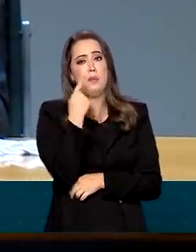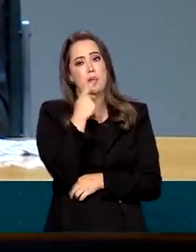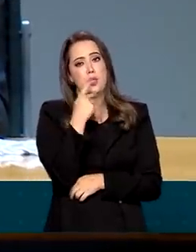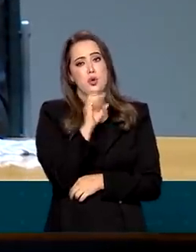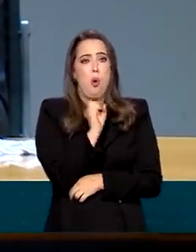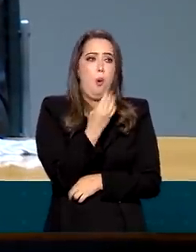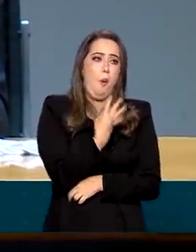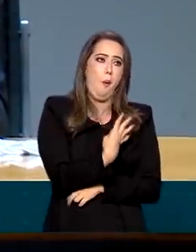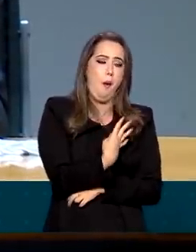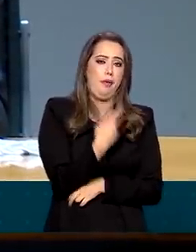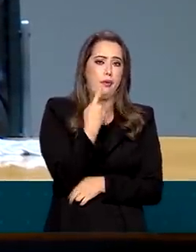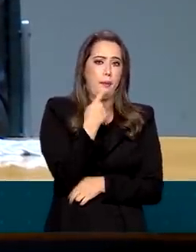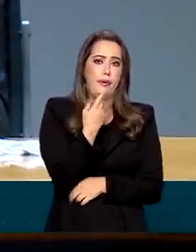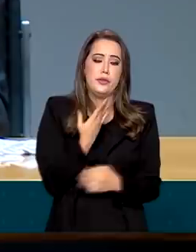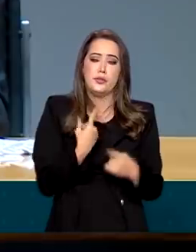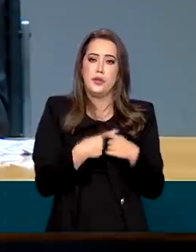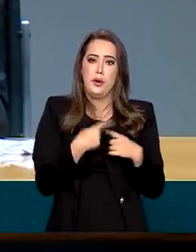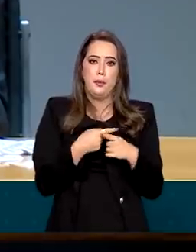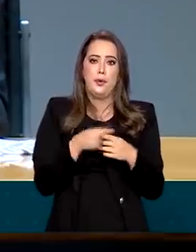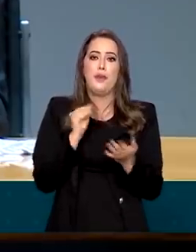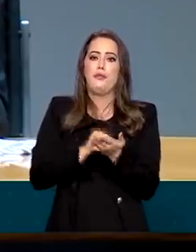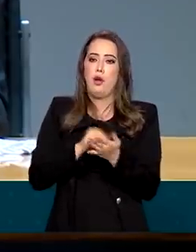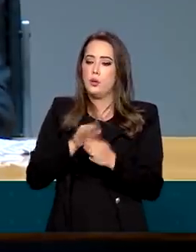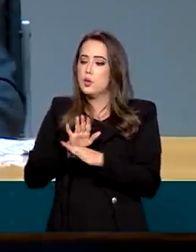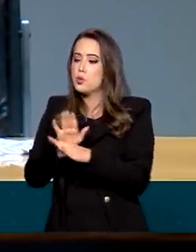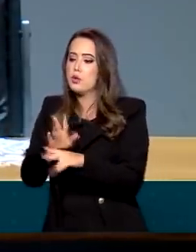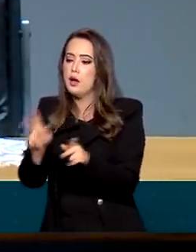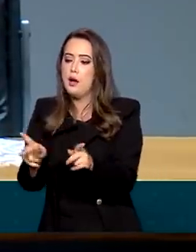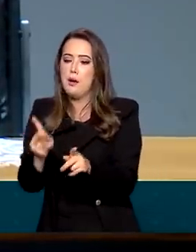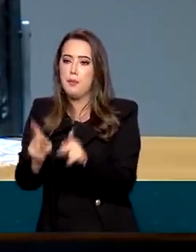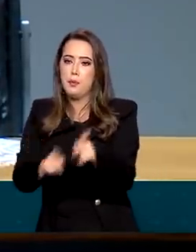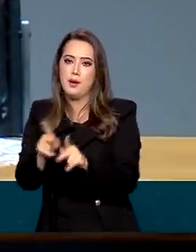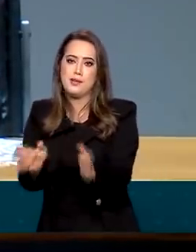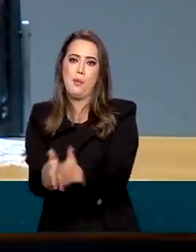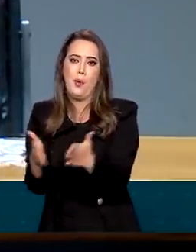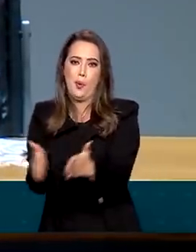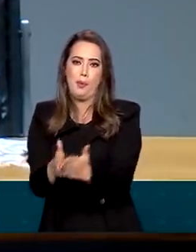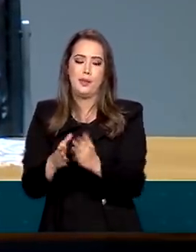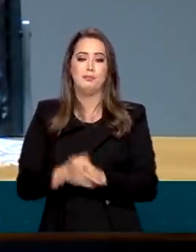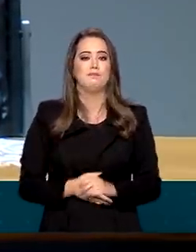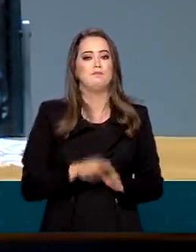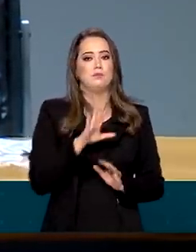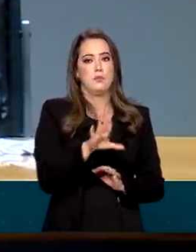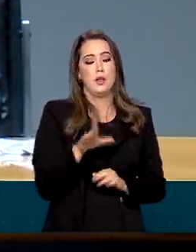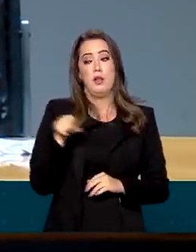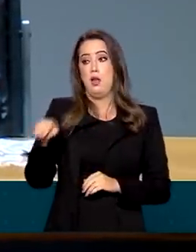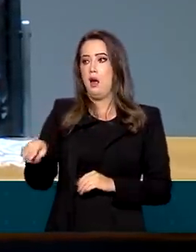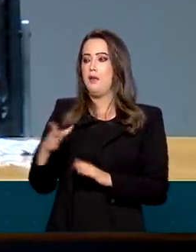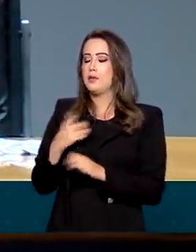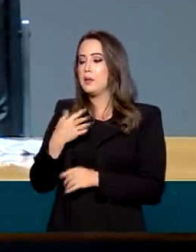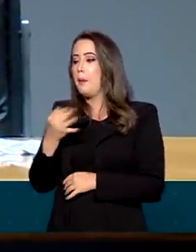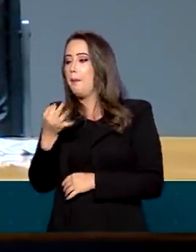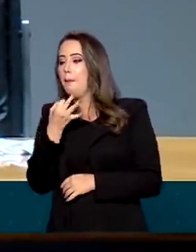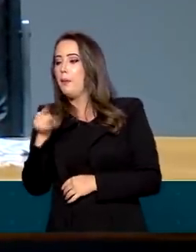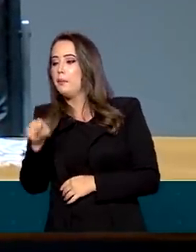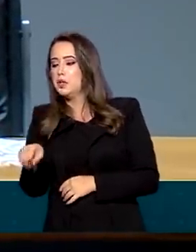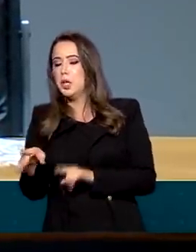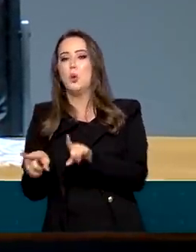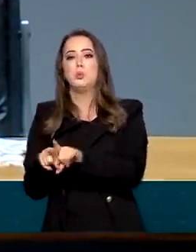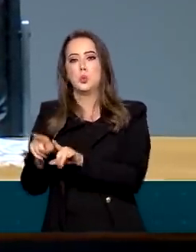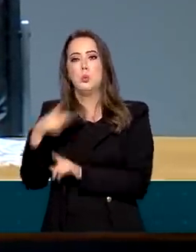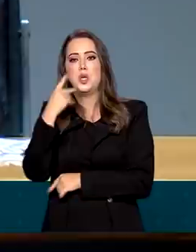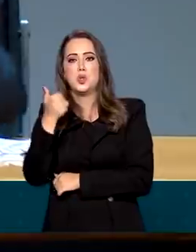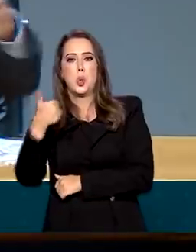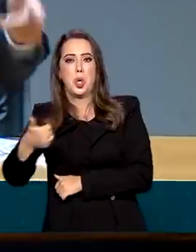4 em política, porque não está atendendo os mais vulneráveis. Aí você vai para a turma da política, bota 600, bota 700, nota 10 na